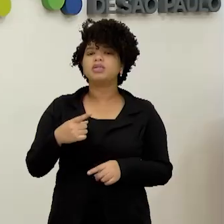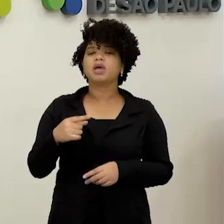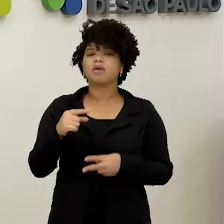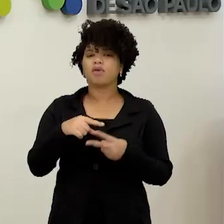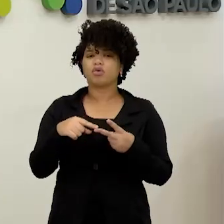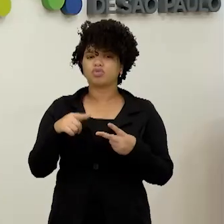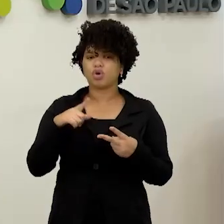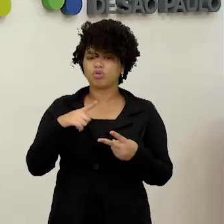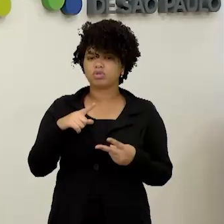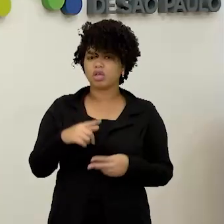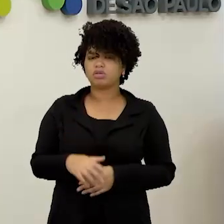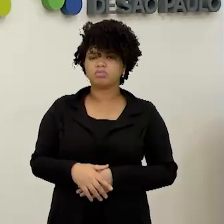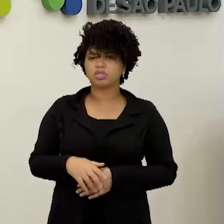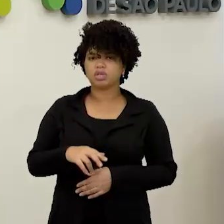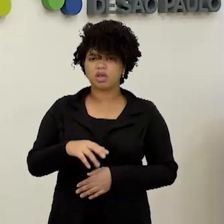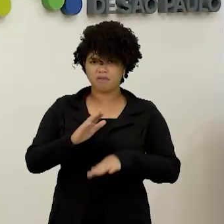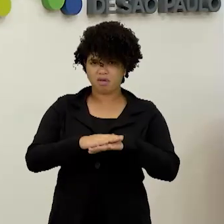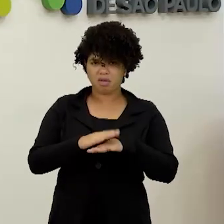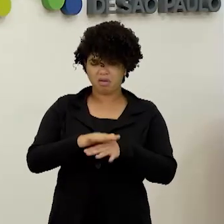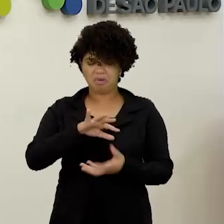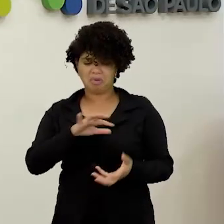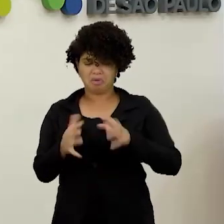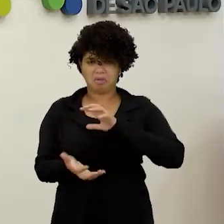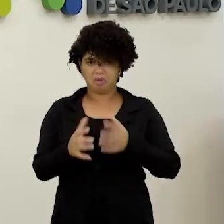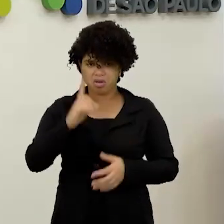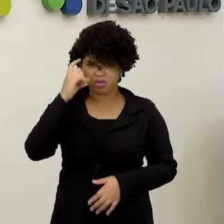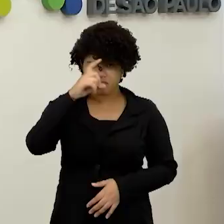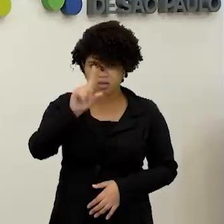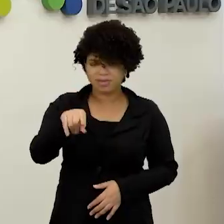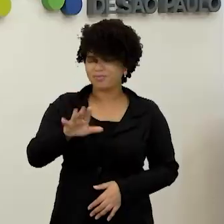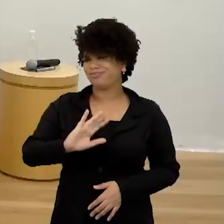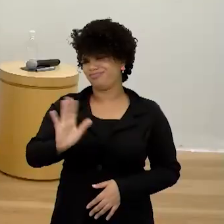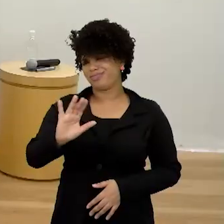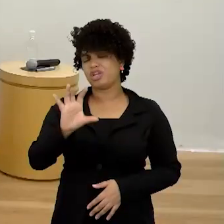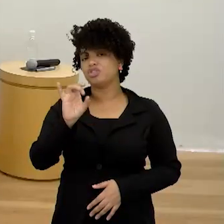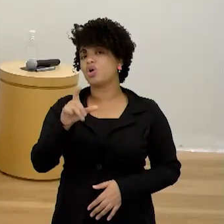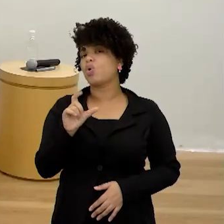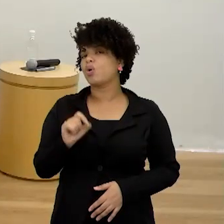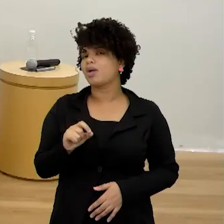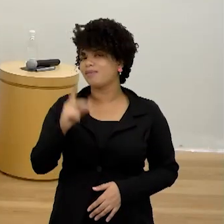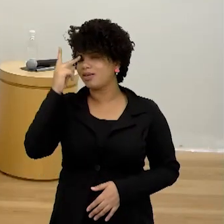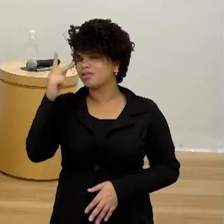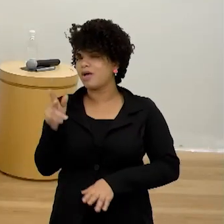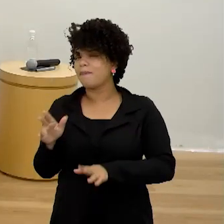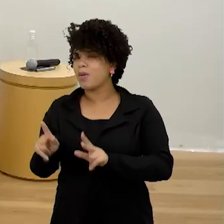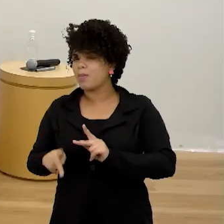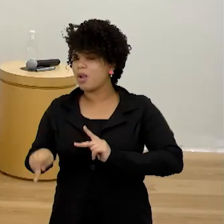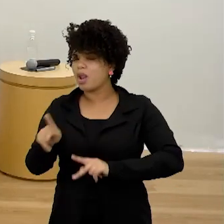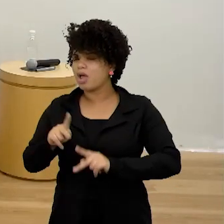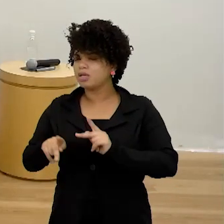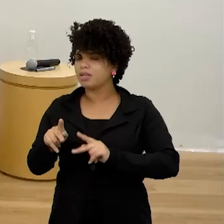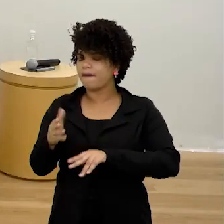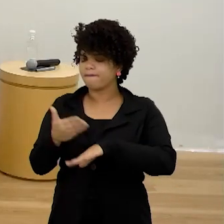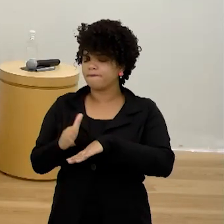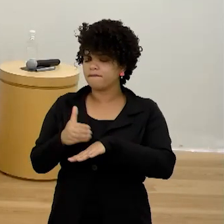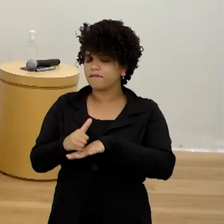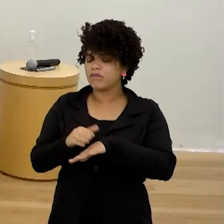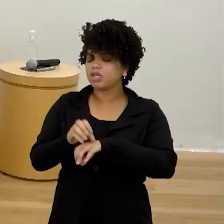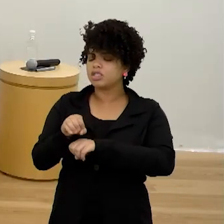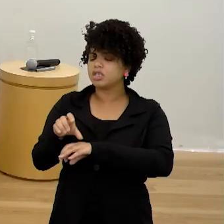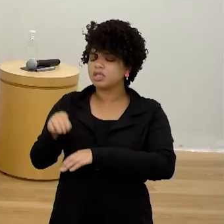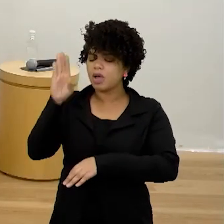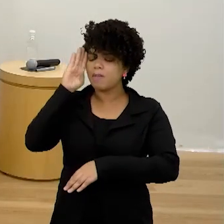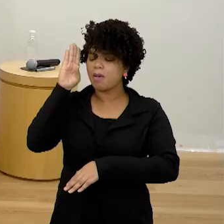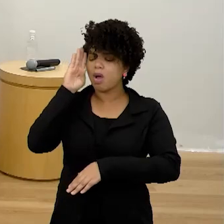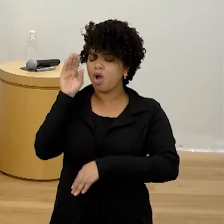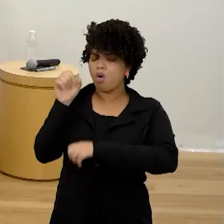diz o seguinte, não é difícil fazer uma revolução. Você tem que armar e treinar camponeses, a gente não pode esquecer que na época a China